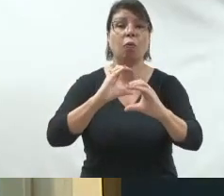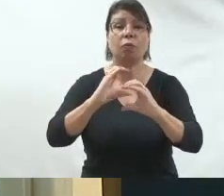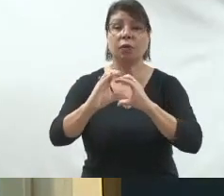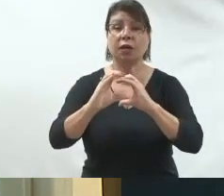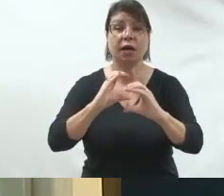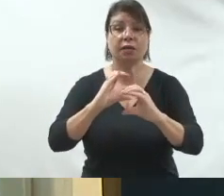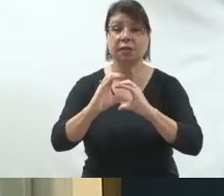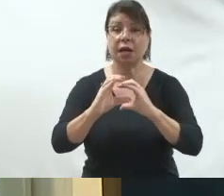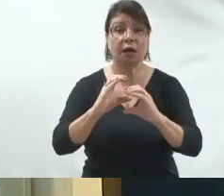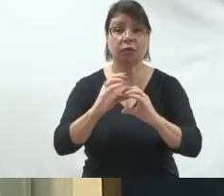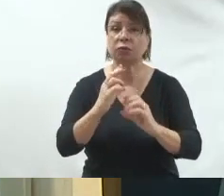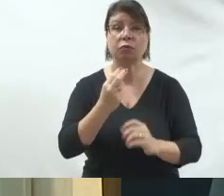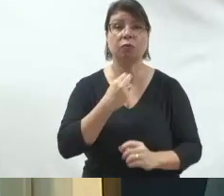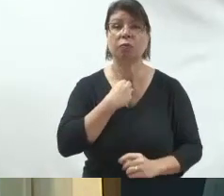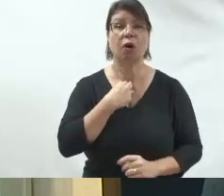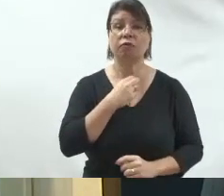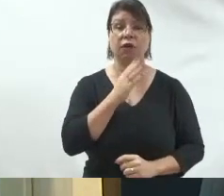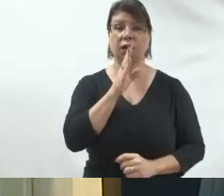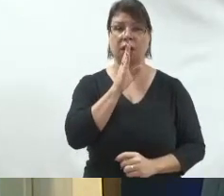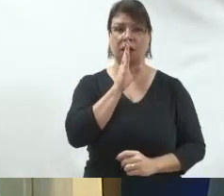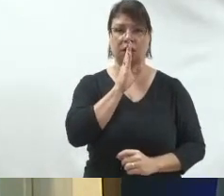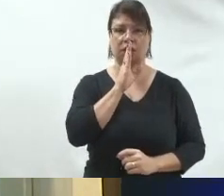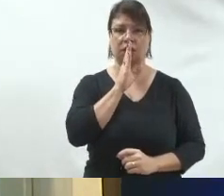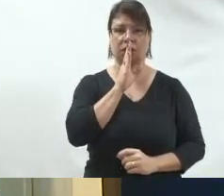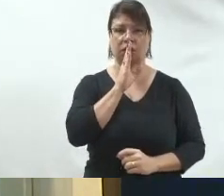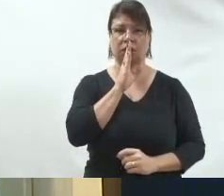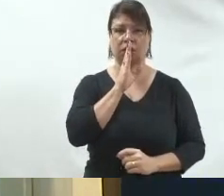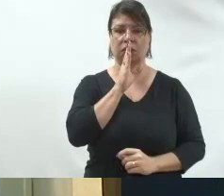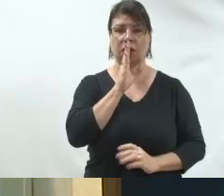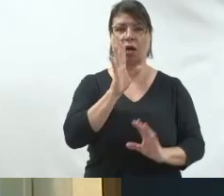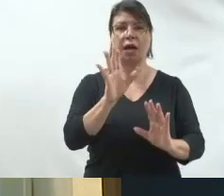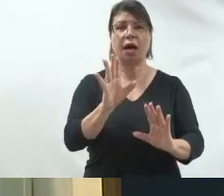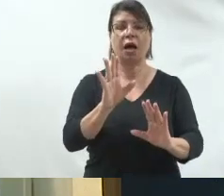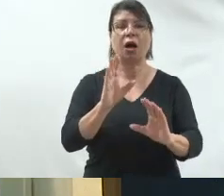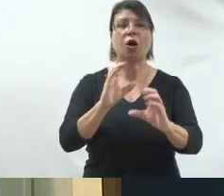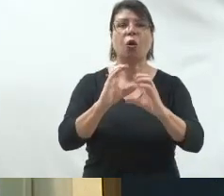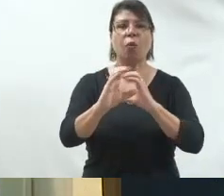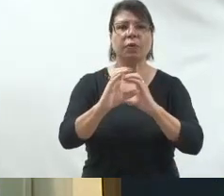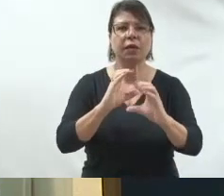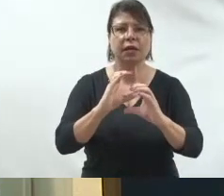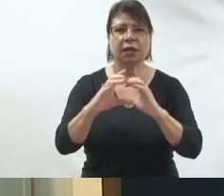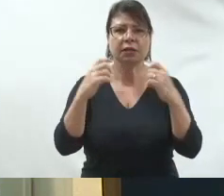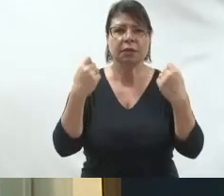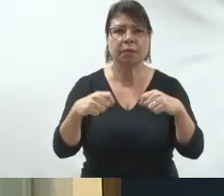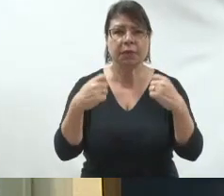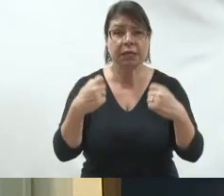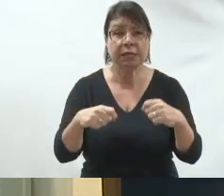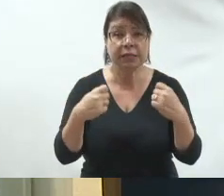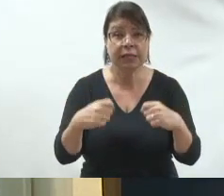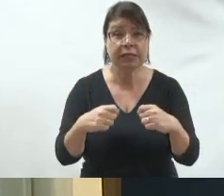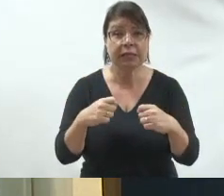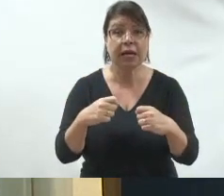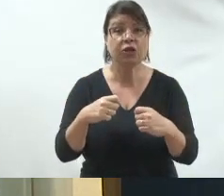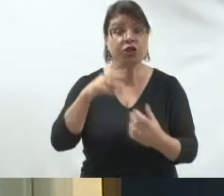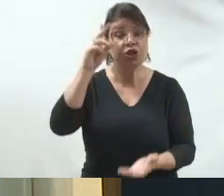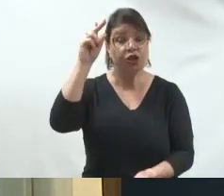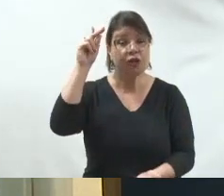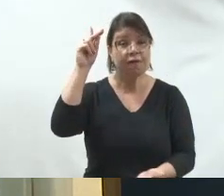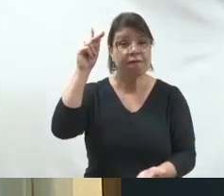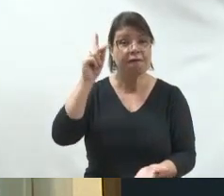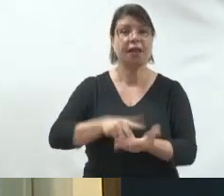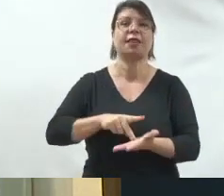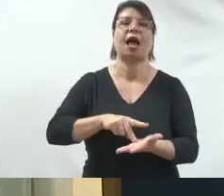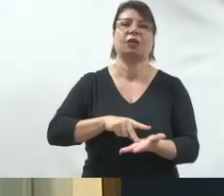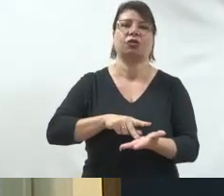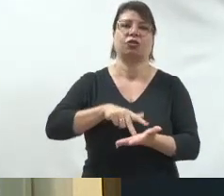você fica calado. A melhor regra da comunicação não é falar muito, é falar só quando você realmente tem propriedade para que se fale. E você tem que saber o que